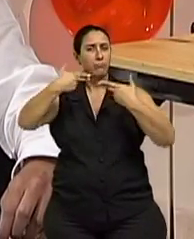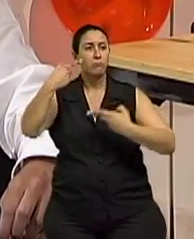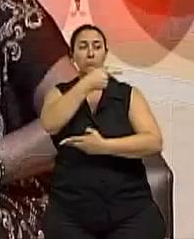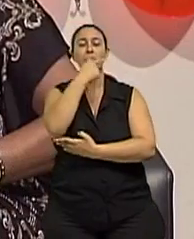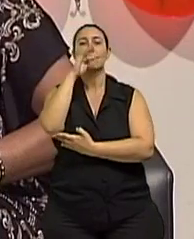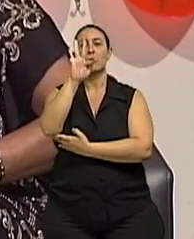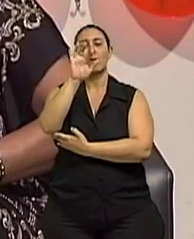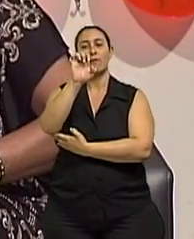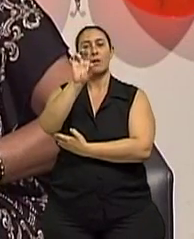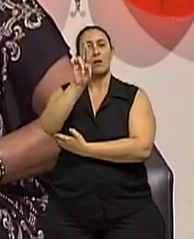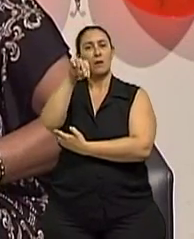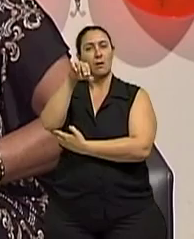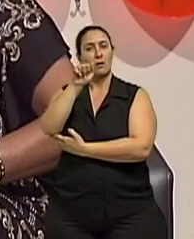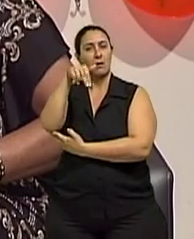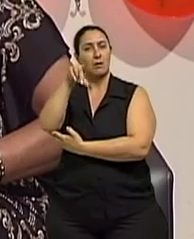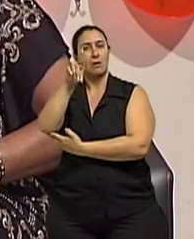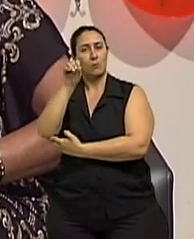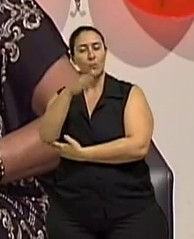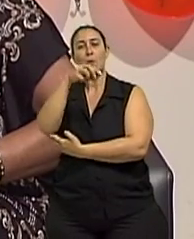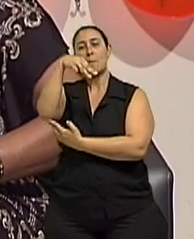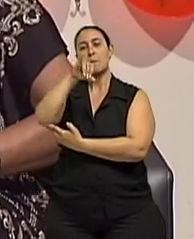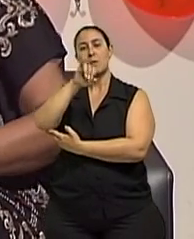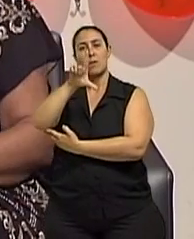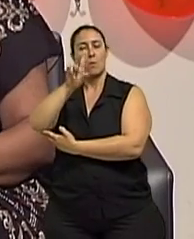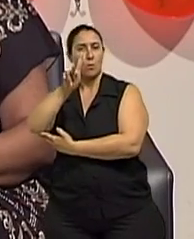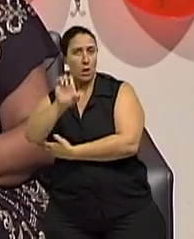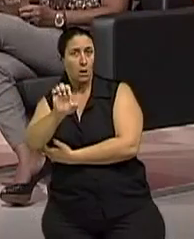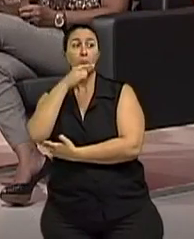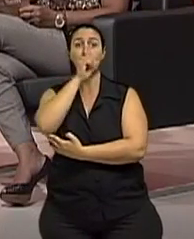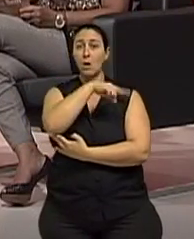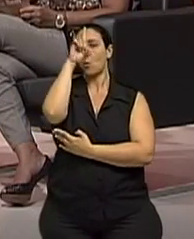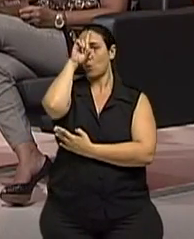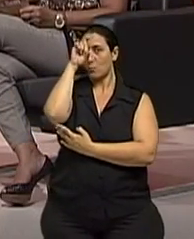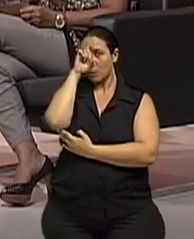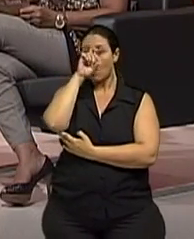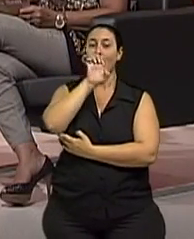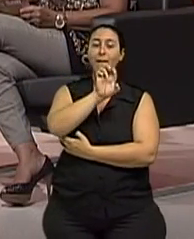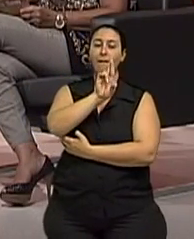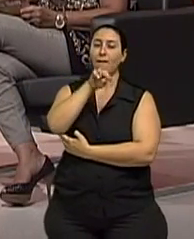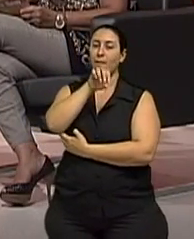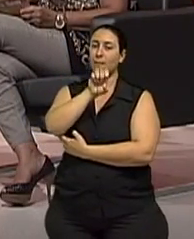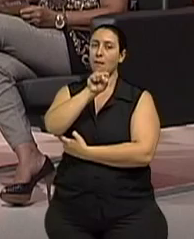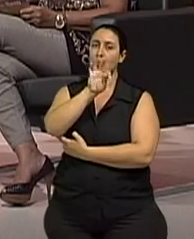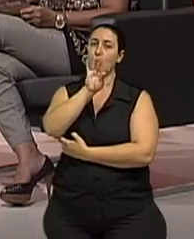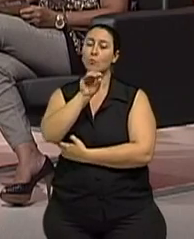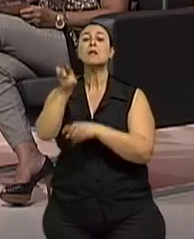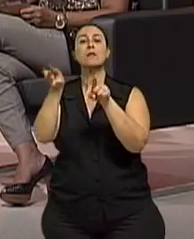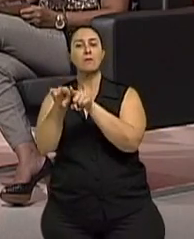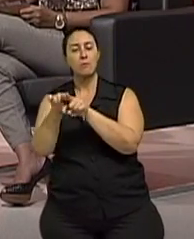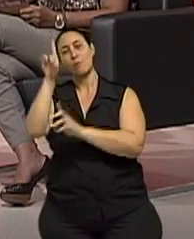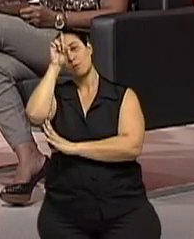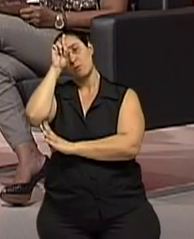do Hospital Ernesto Dornelis e também do Hospital Mãe de Deus. É um prazer lhe ter no programa para a gente falar de um assunto, doutor, que